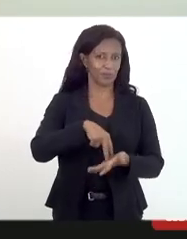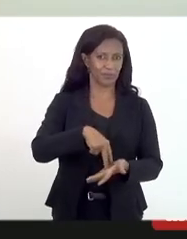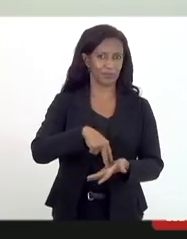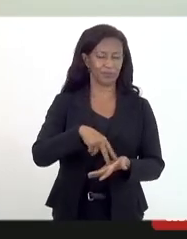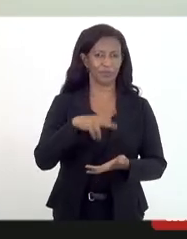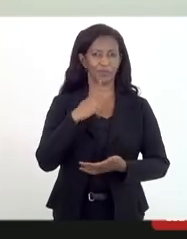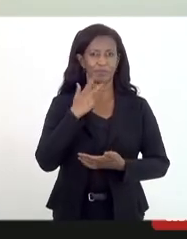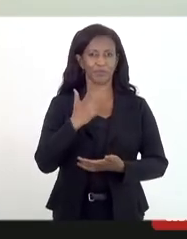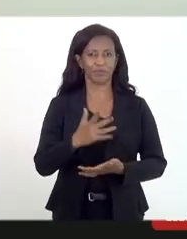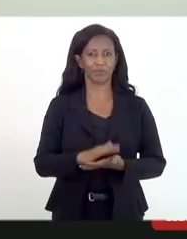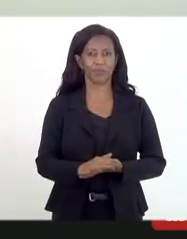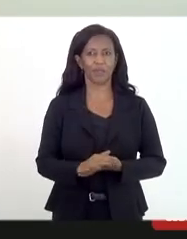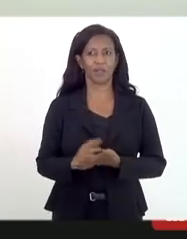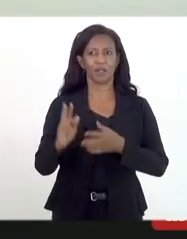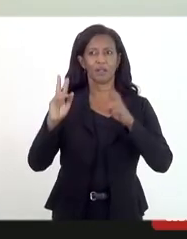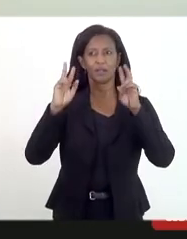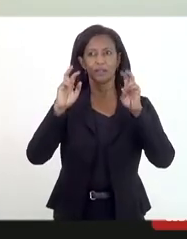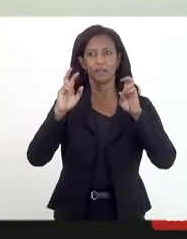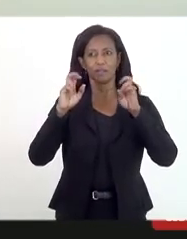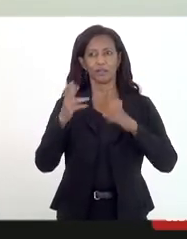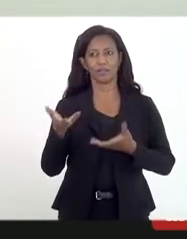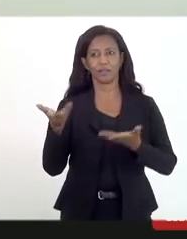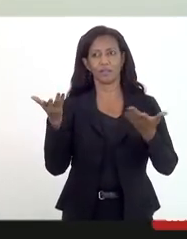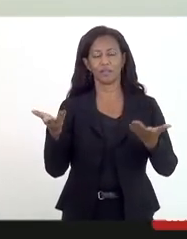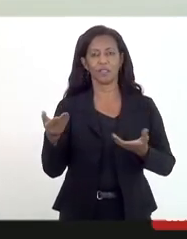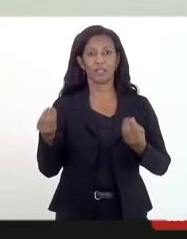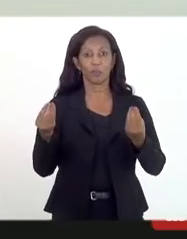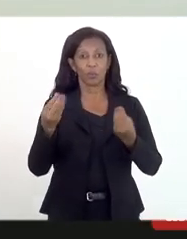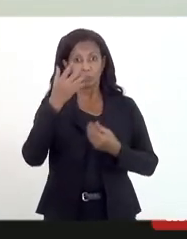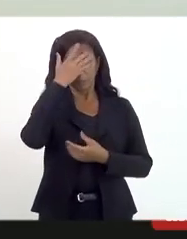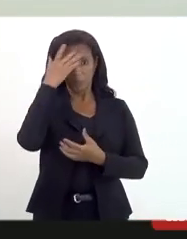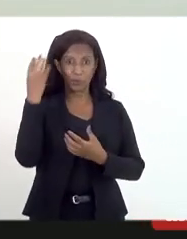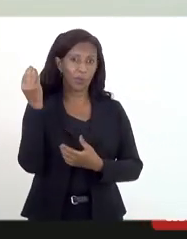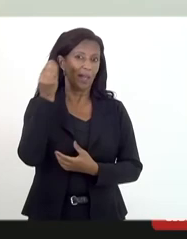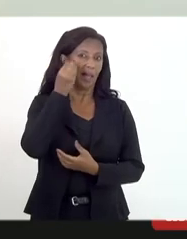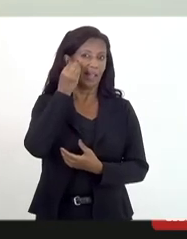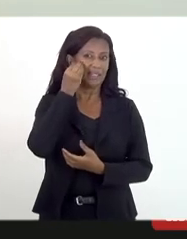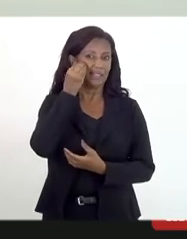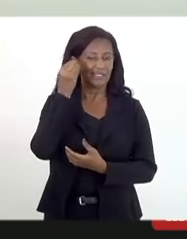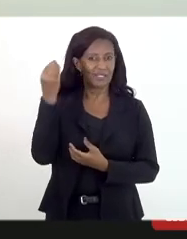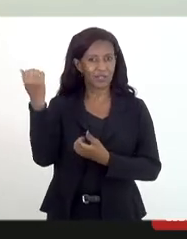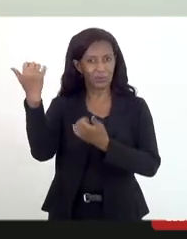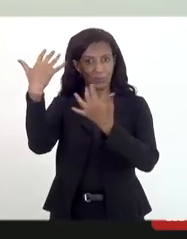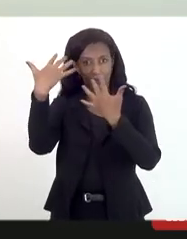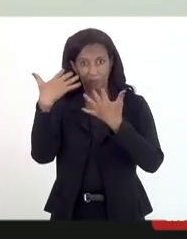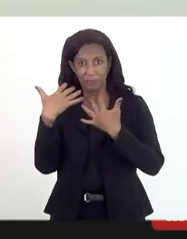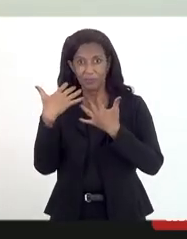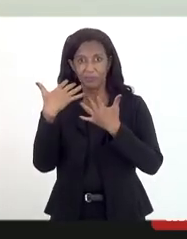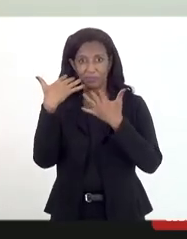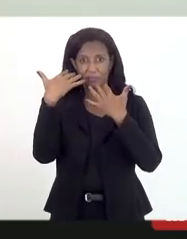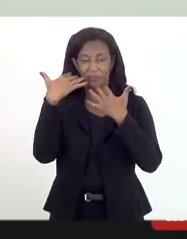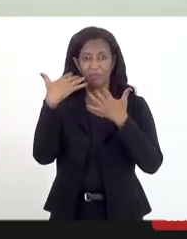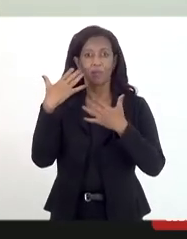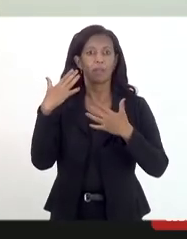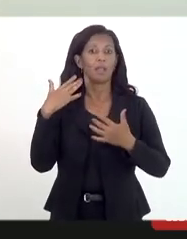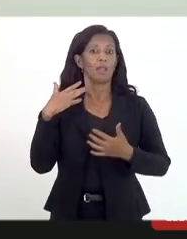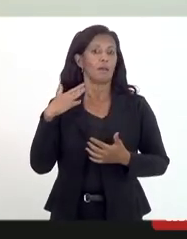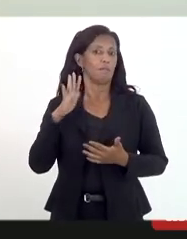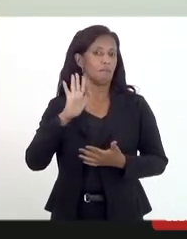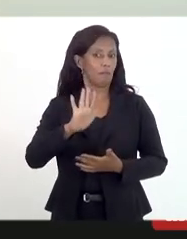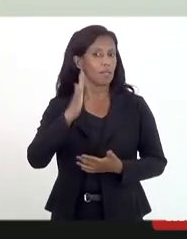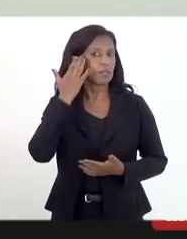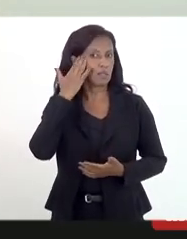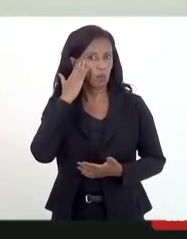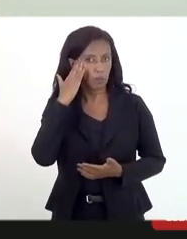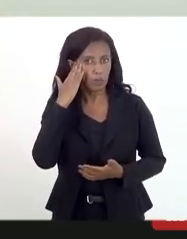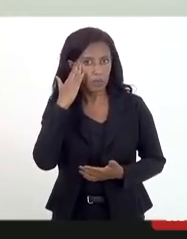Fábio só pontuei porque como tem muita gente assistindo para não dar a conotação mas eu entendo de fato as matrizes